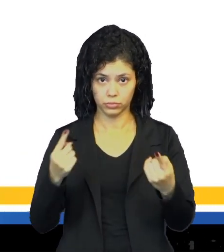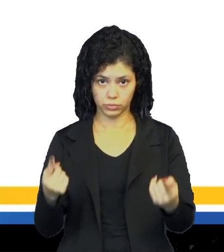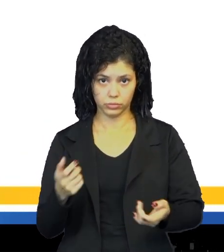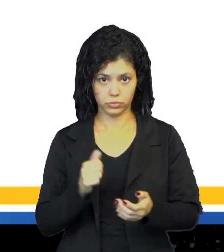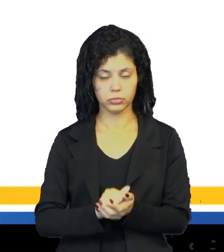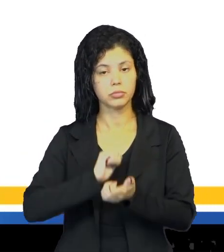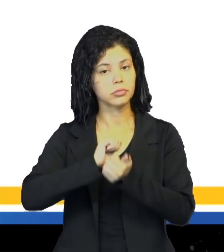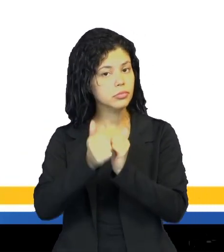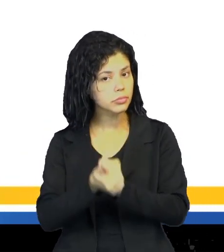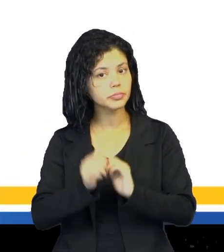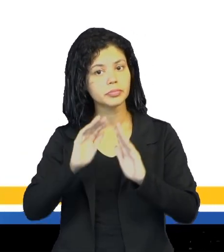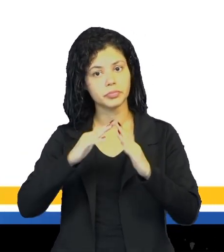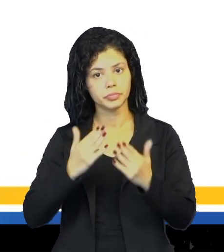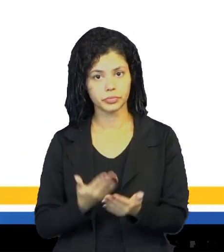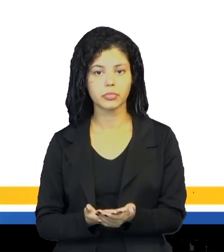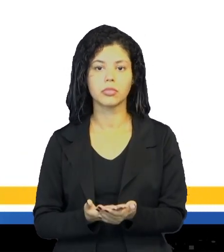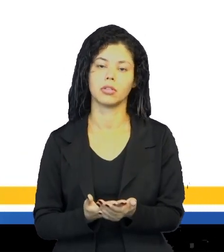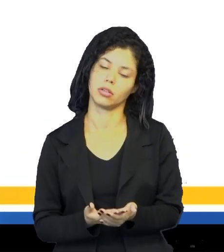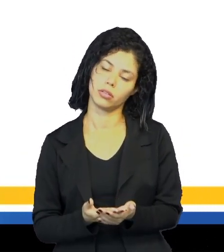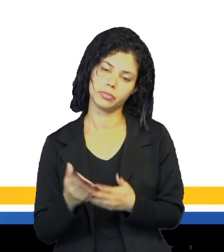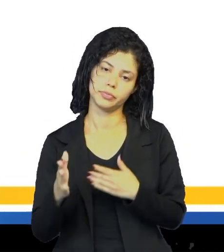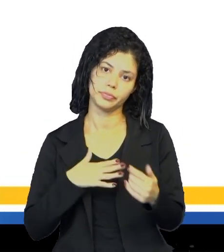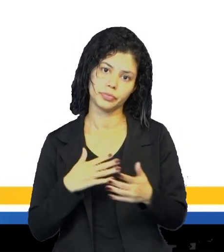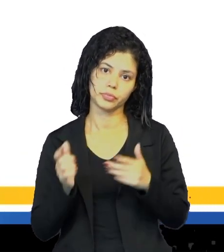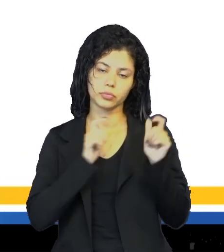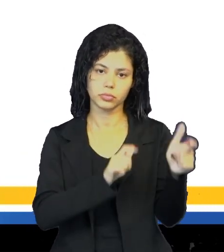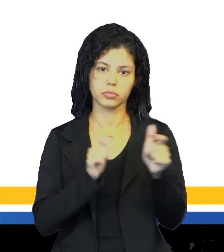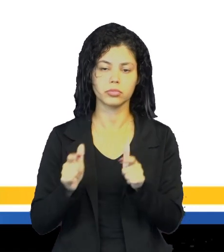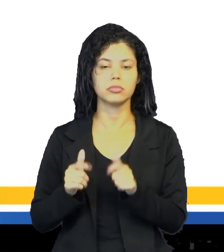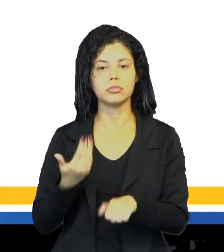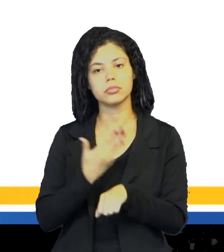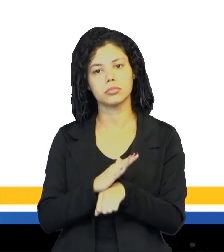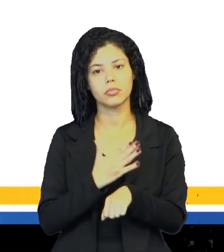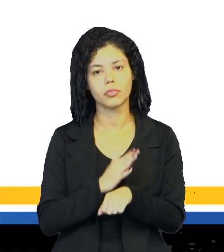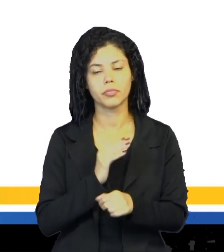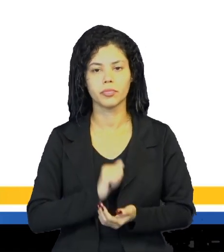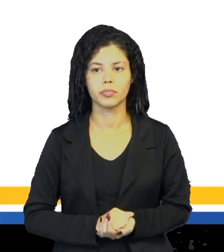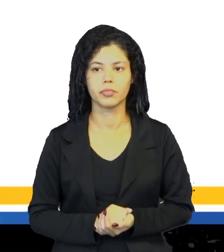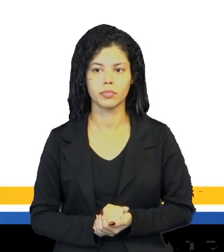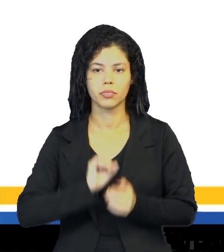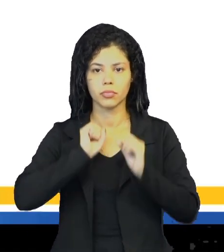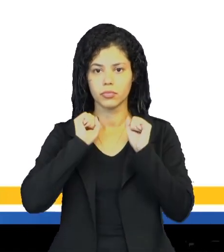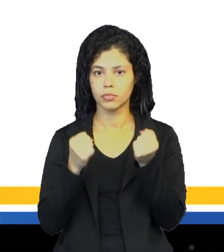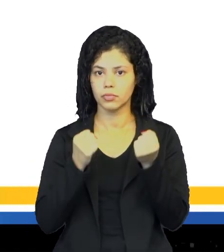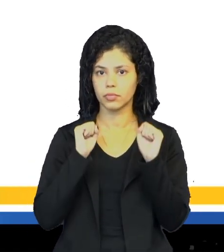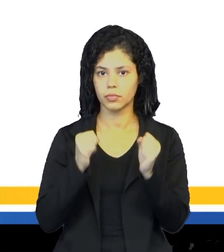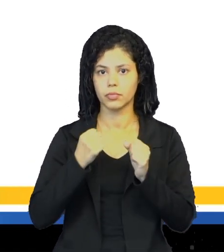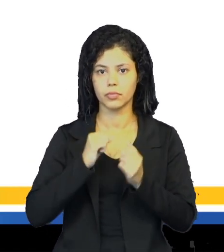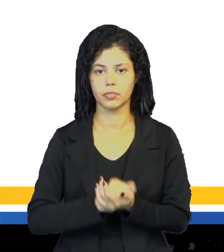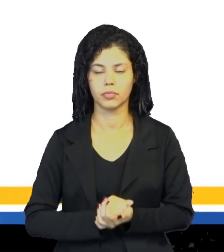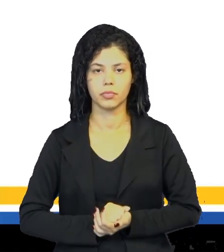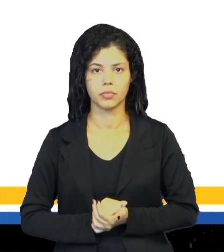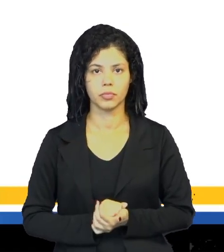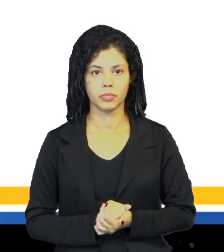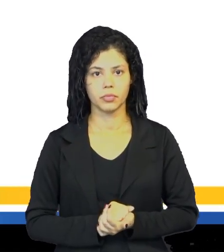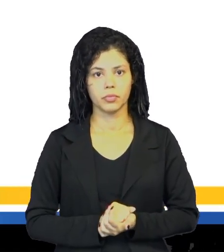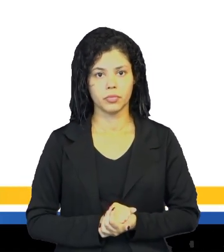deporte, dependendo da escola, é o espaço onde é praticado a educação física, galerinha.